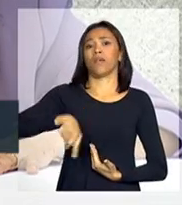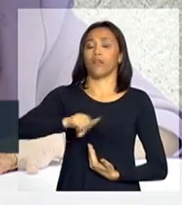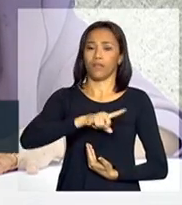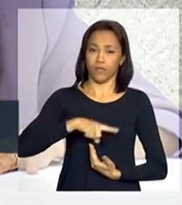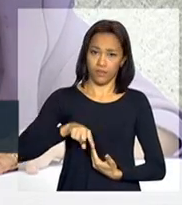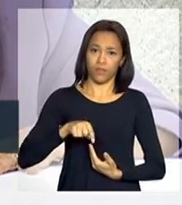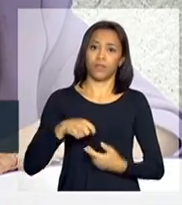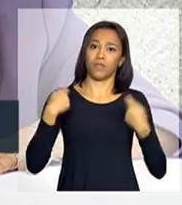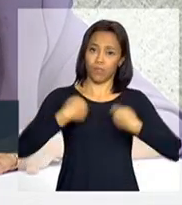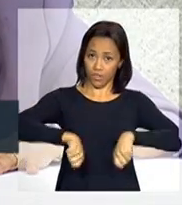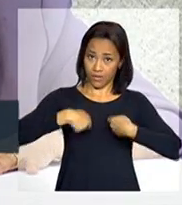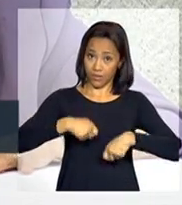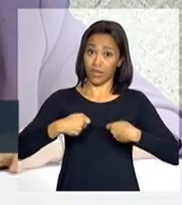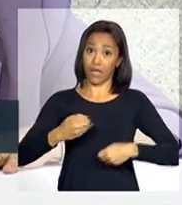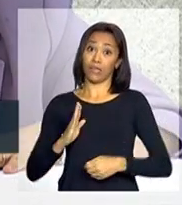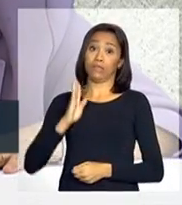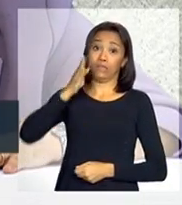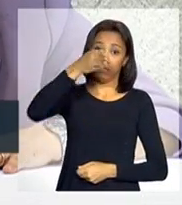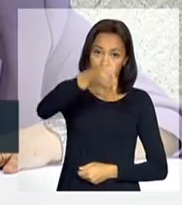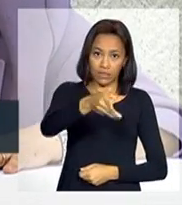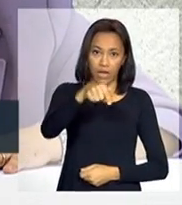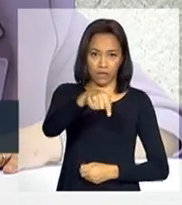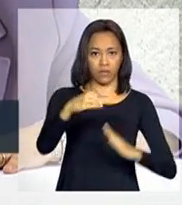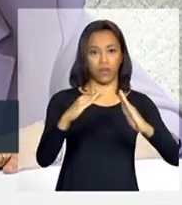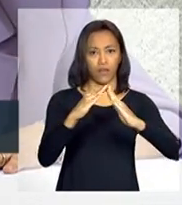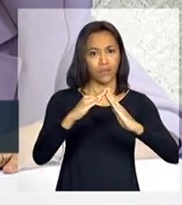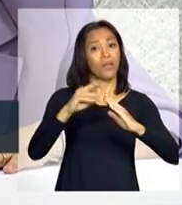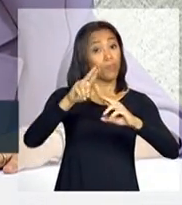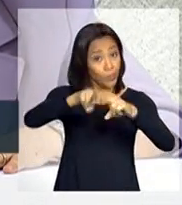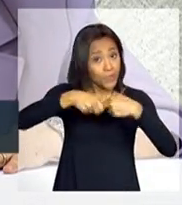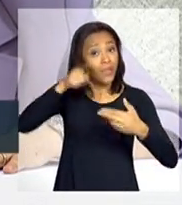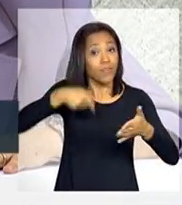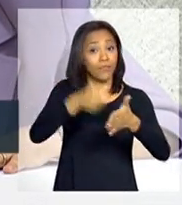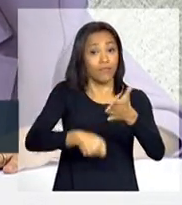que acessarem a casa. É de luta por isso.